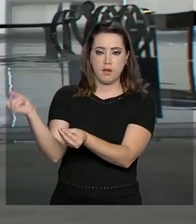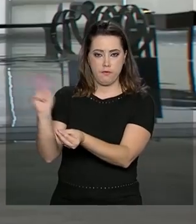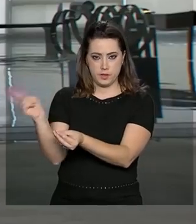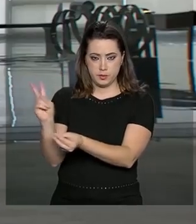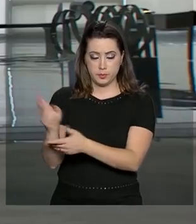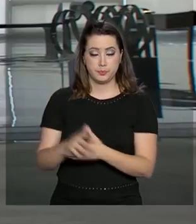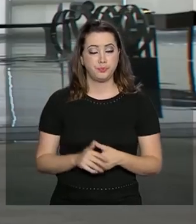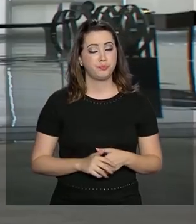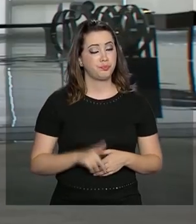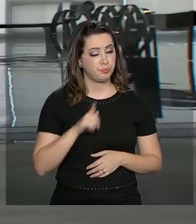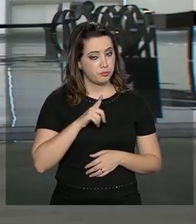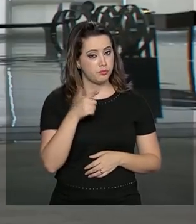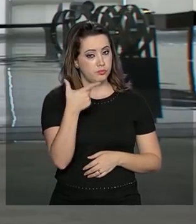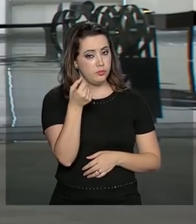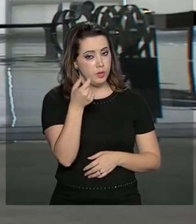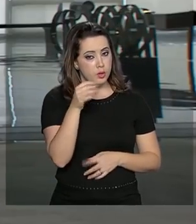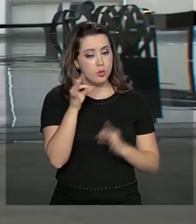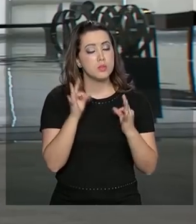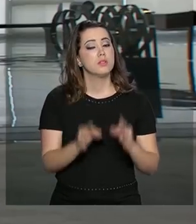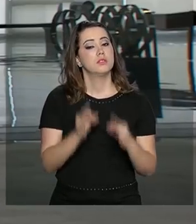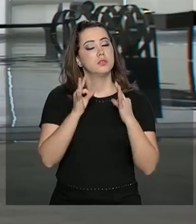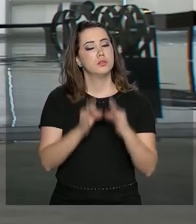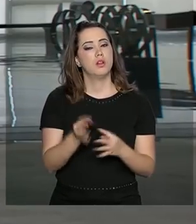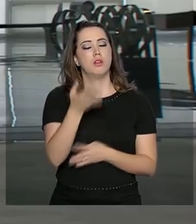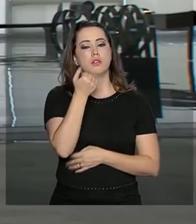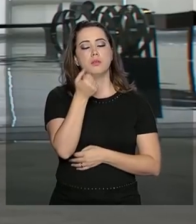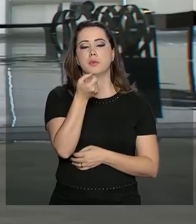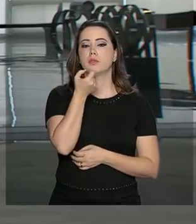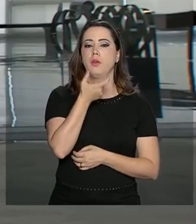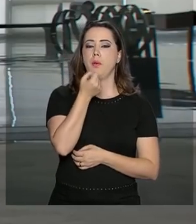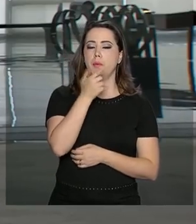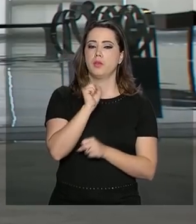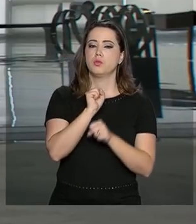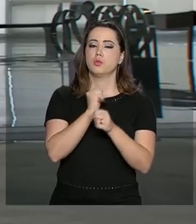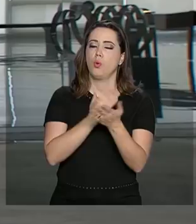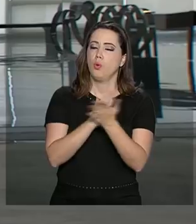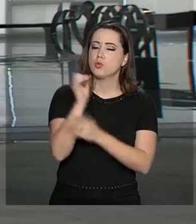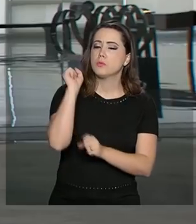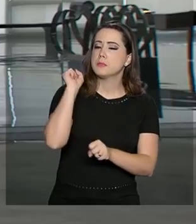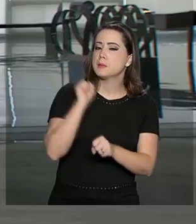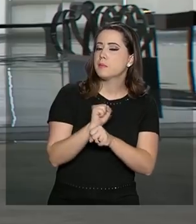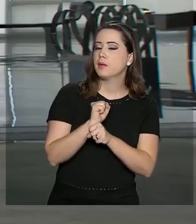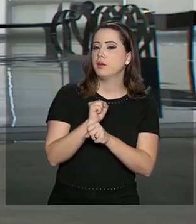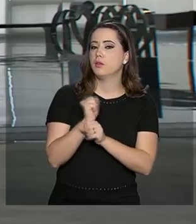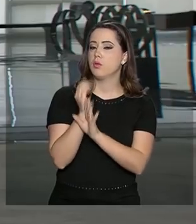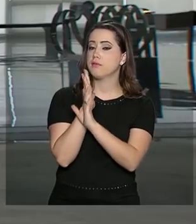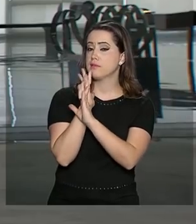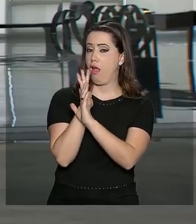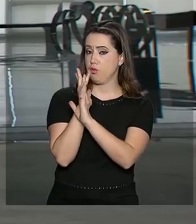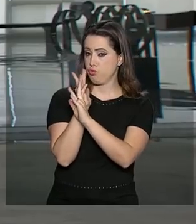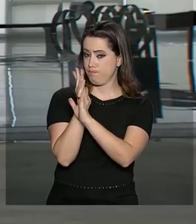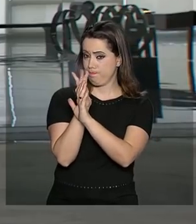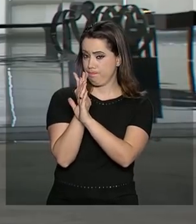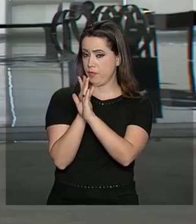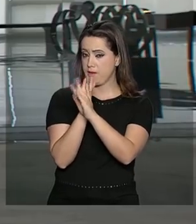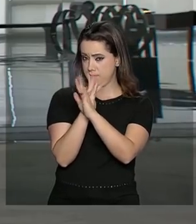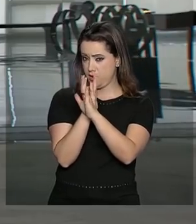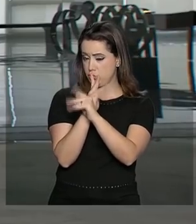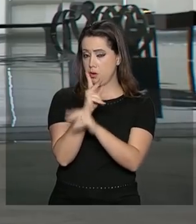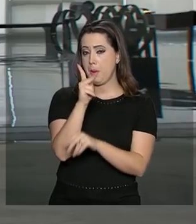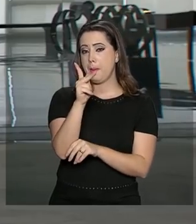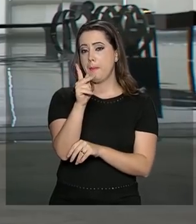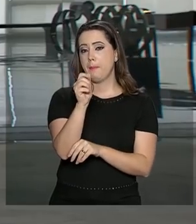toneladas de alimentos e medicamentos continuam estocadas na cidade de Pacaraima, aguardando ações do presidente